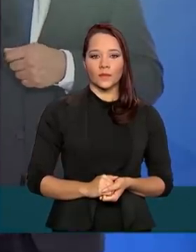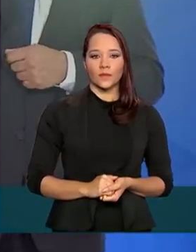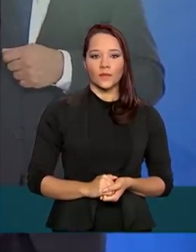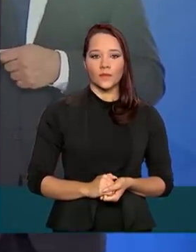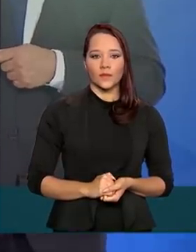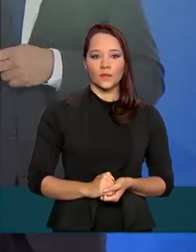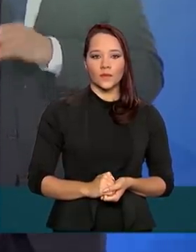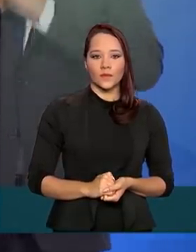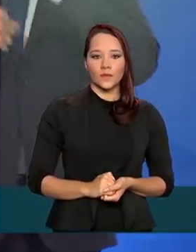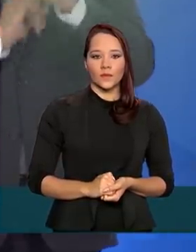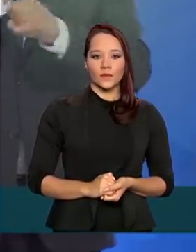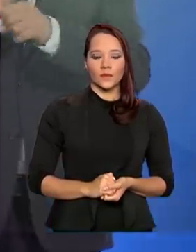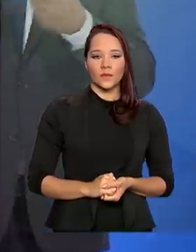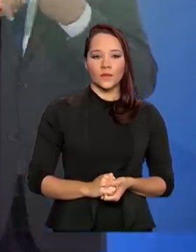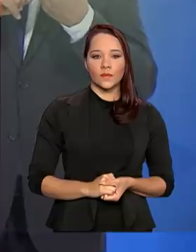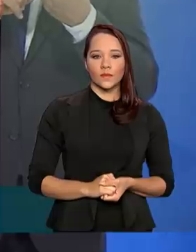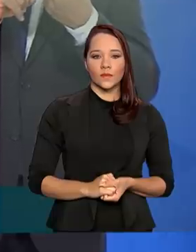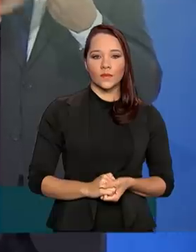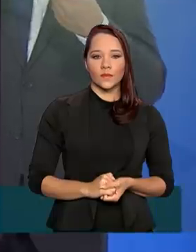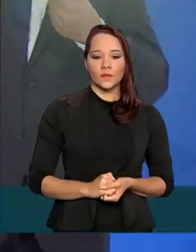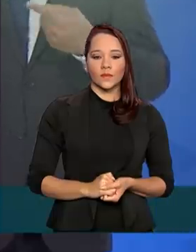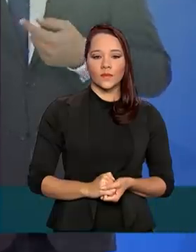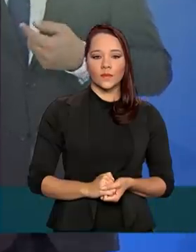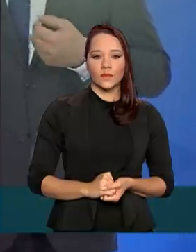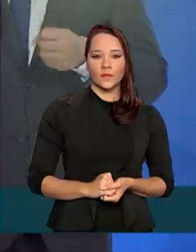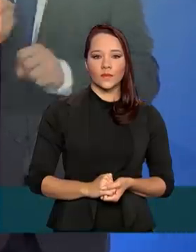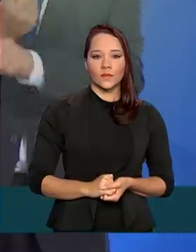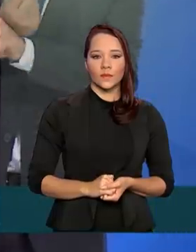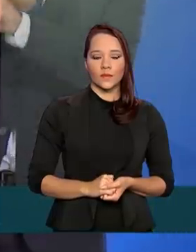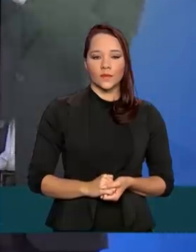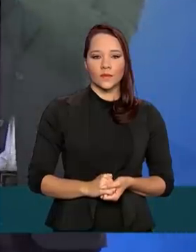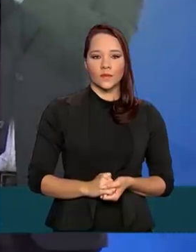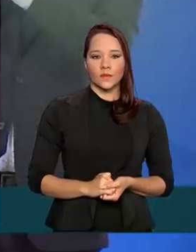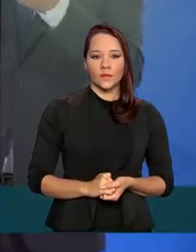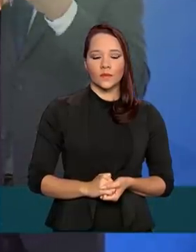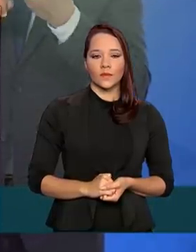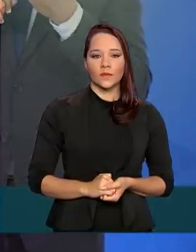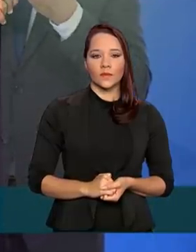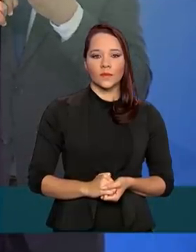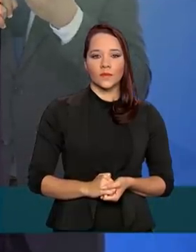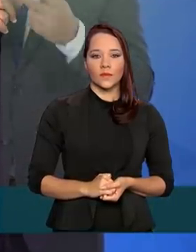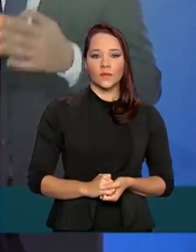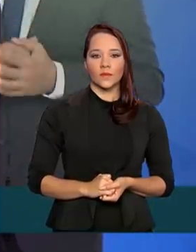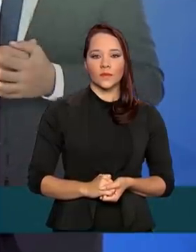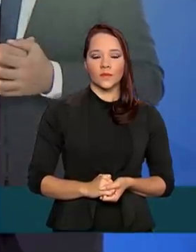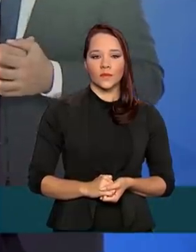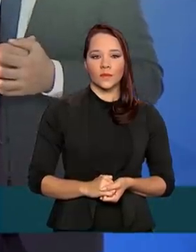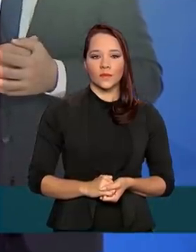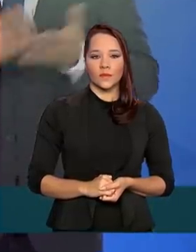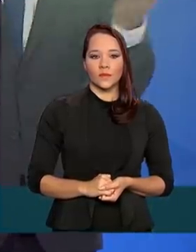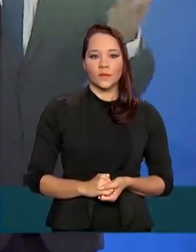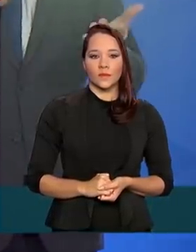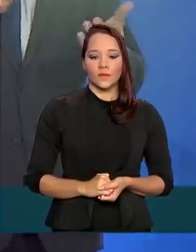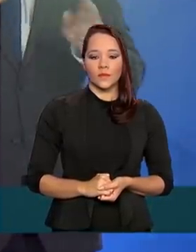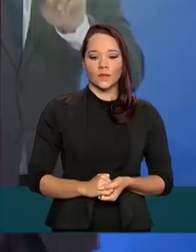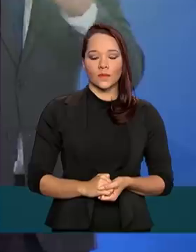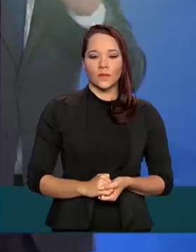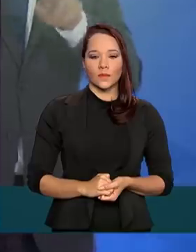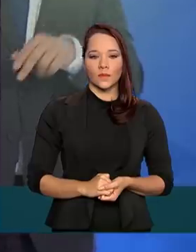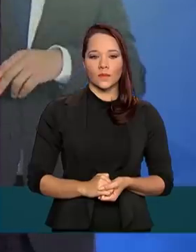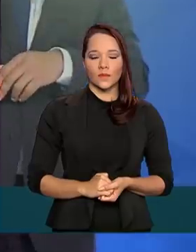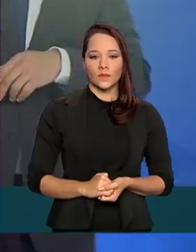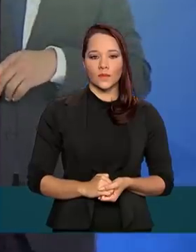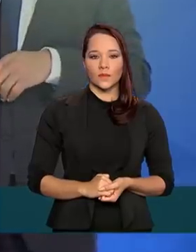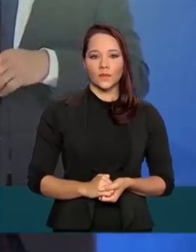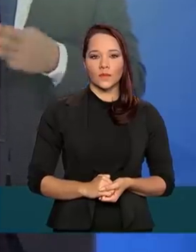ele também é por meio de videochamada, já é por meio de aplicativo, é também